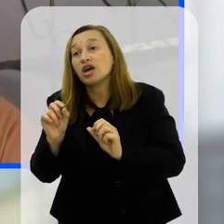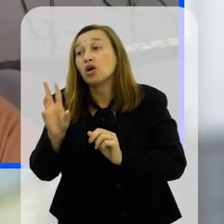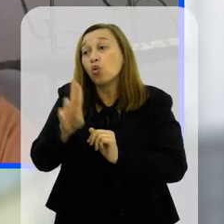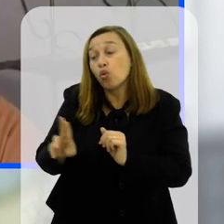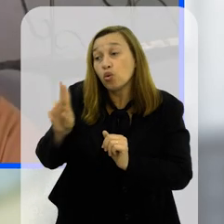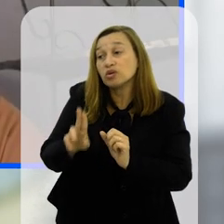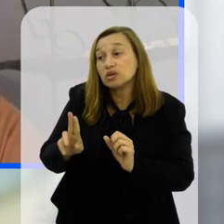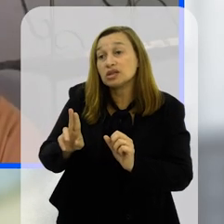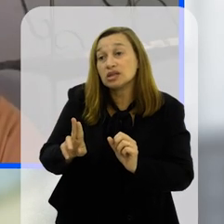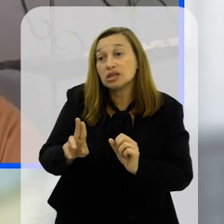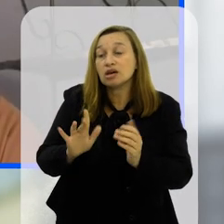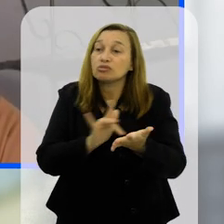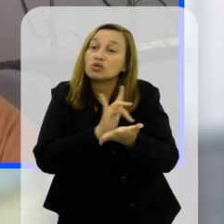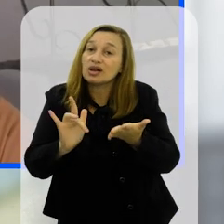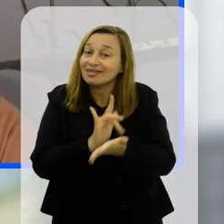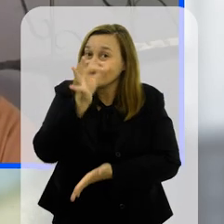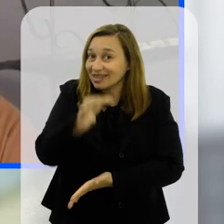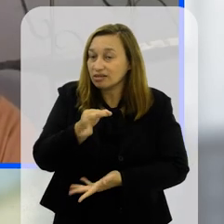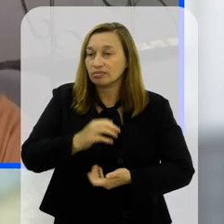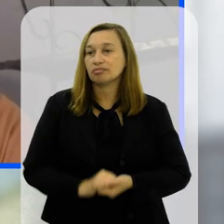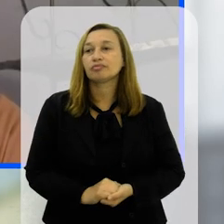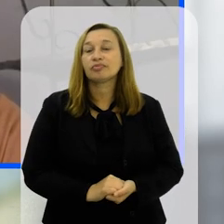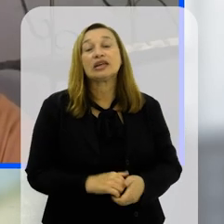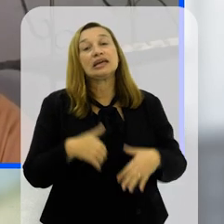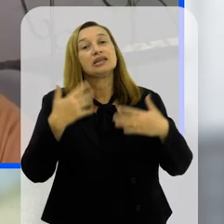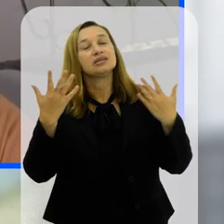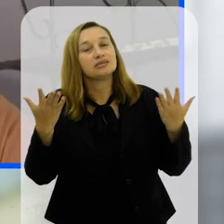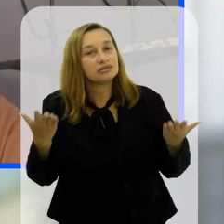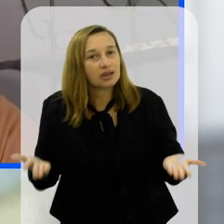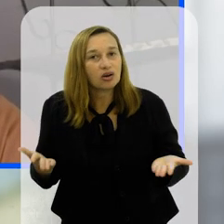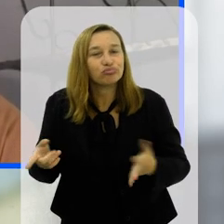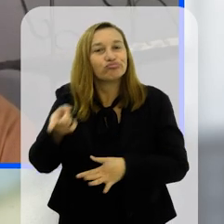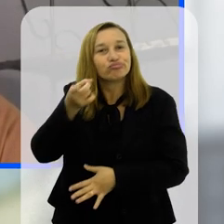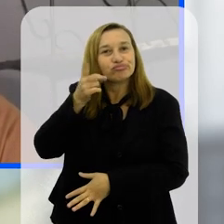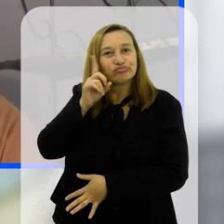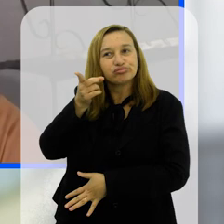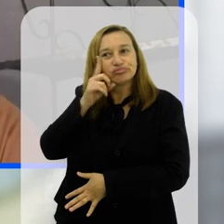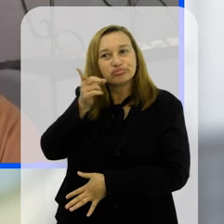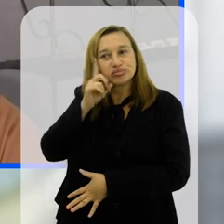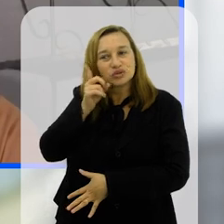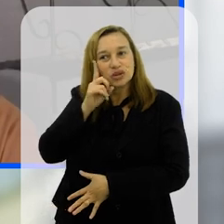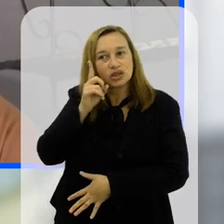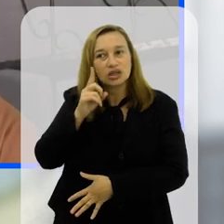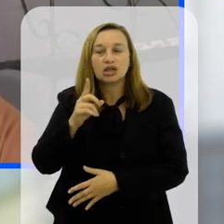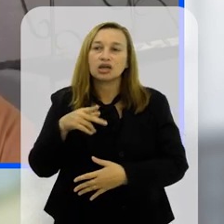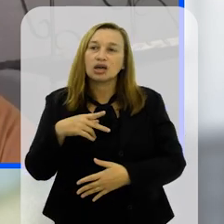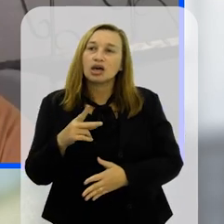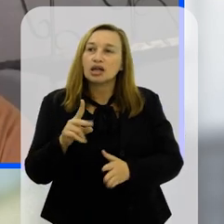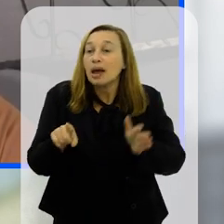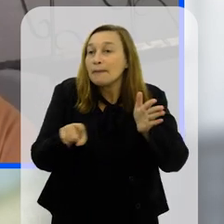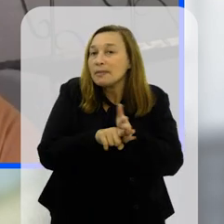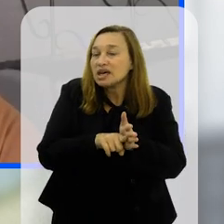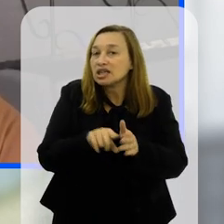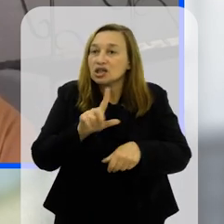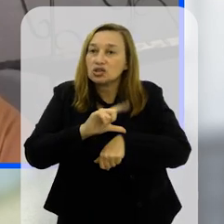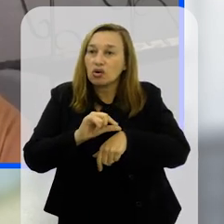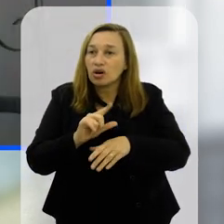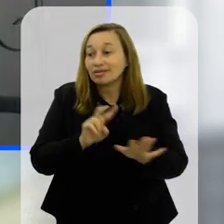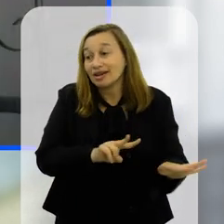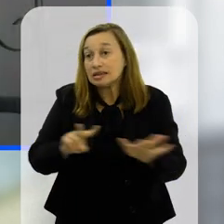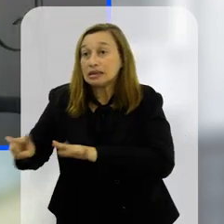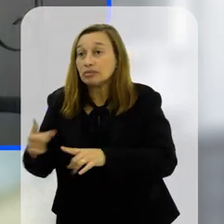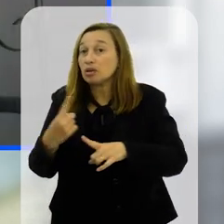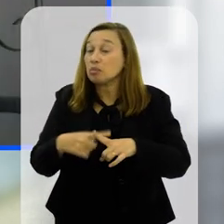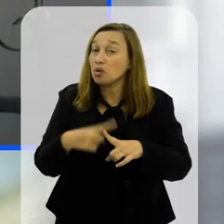estar usando ali no celular de fato? Então, no dia a dia eu estipulo menos horas durante a semana porque